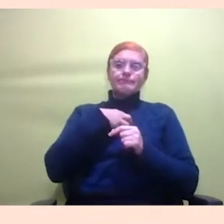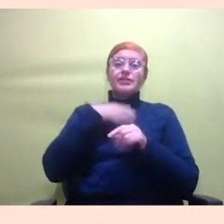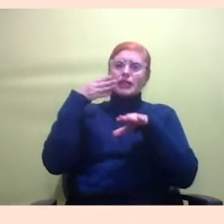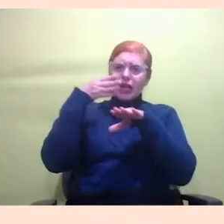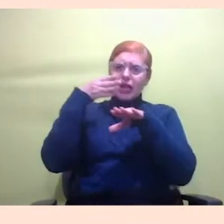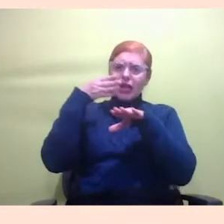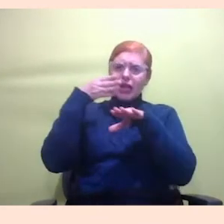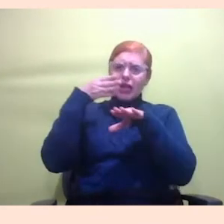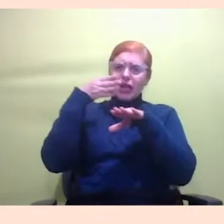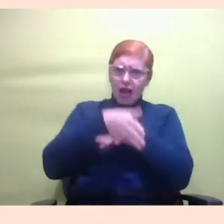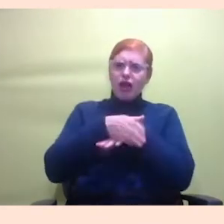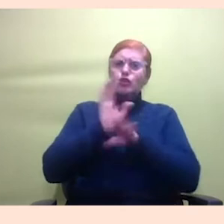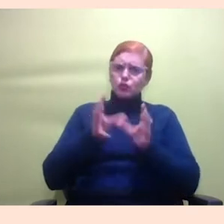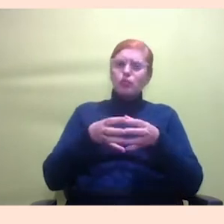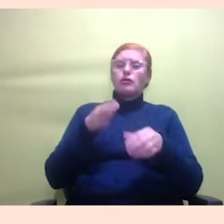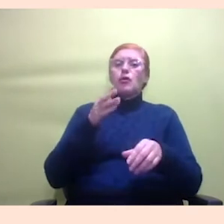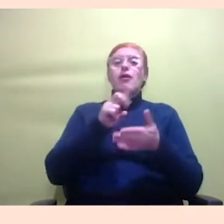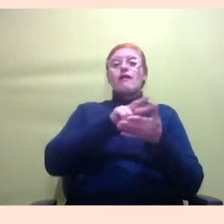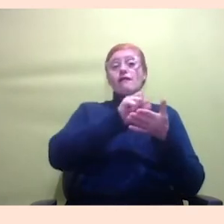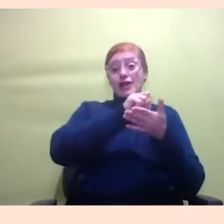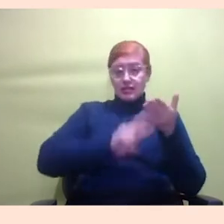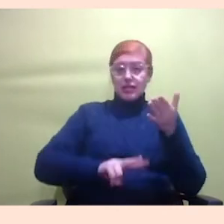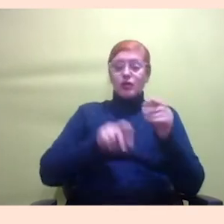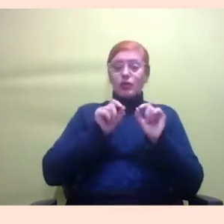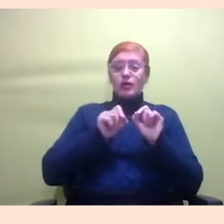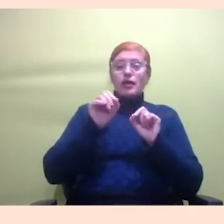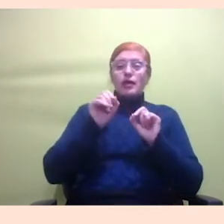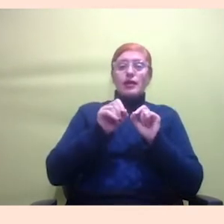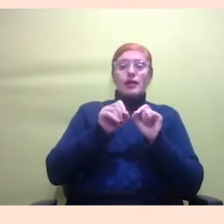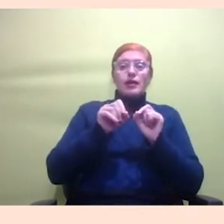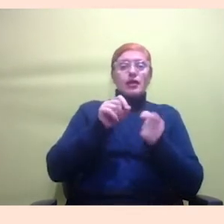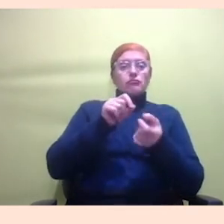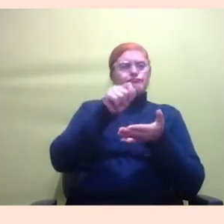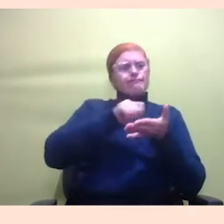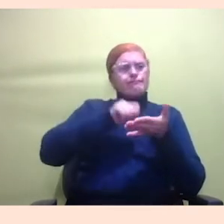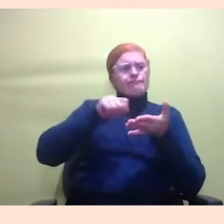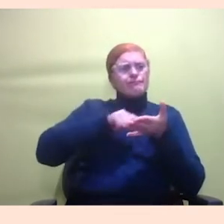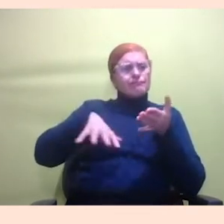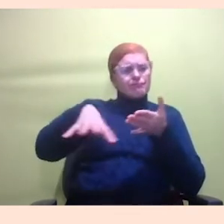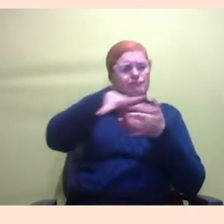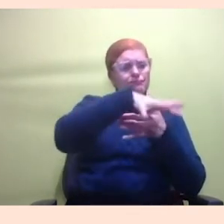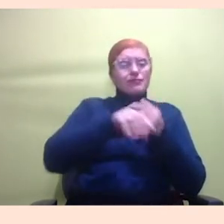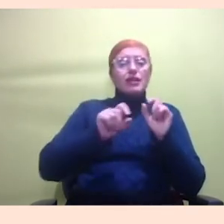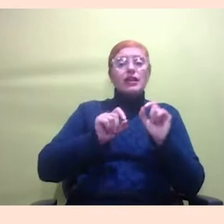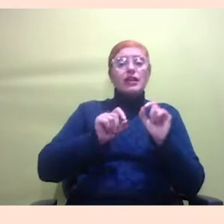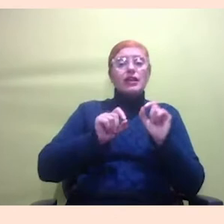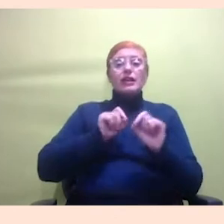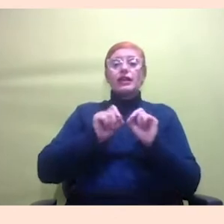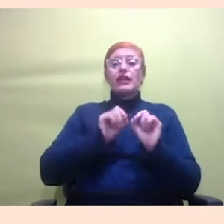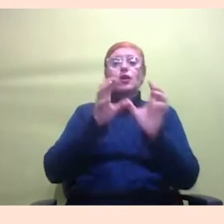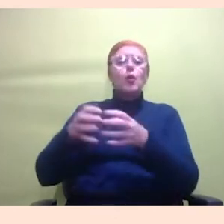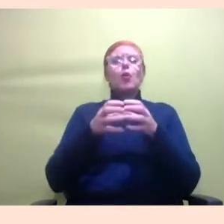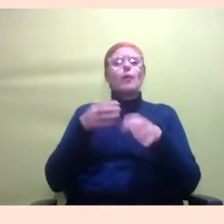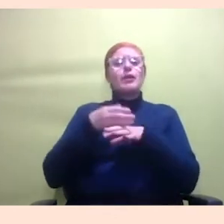avaliações que a gente fez foi que elas mapeassem o que era a rede local delas, né? Trazendo para elas exemplo. Então, por exemplo, na sua cidade tem